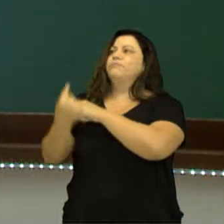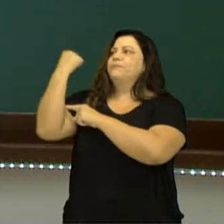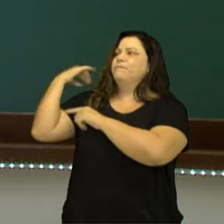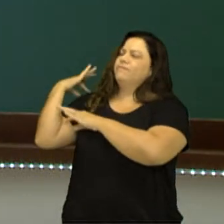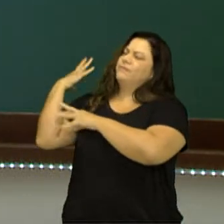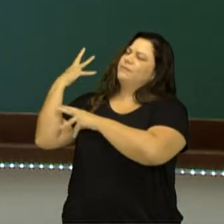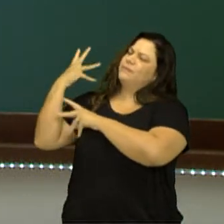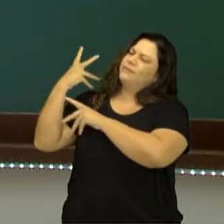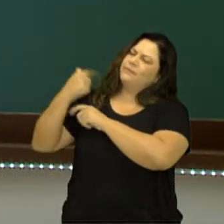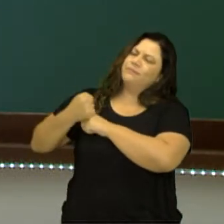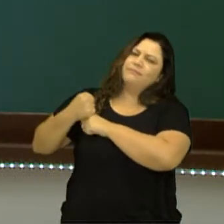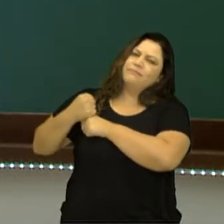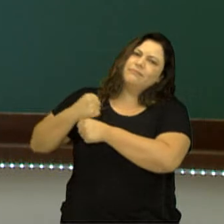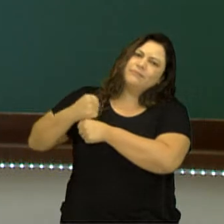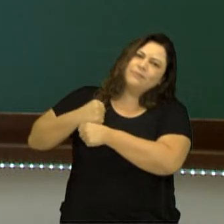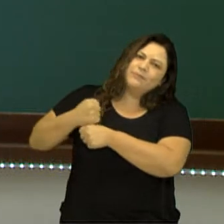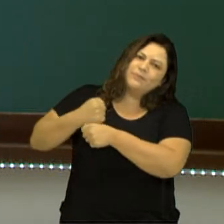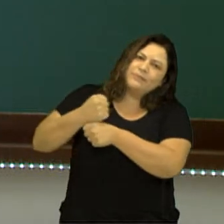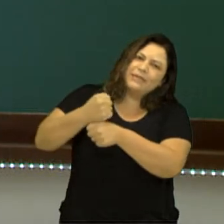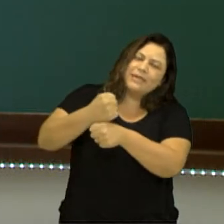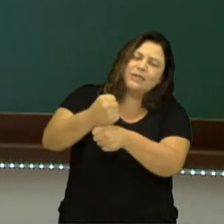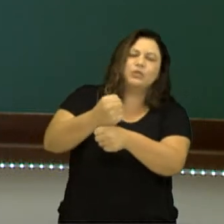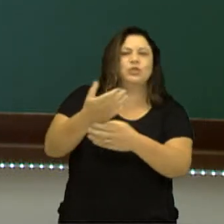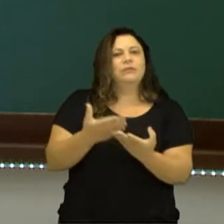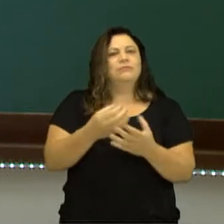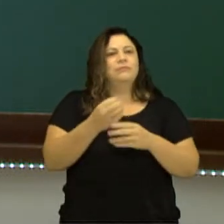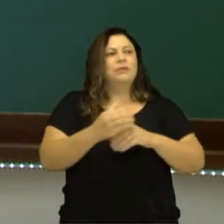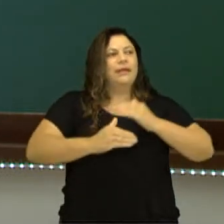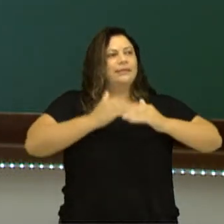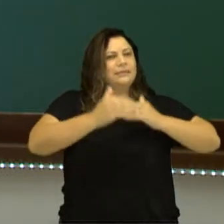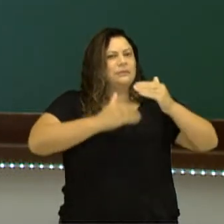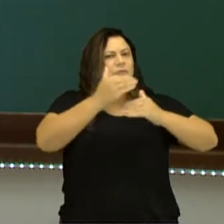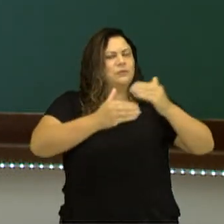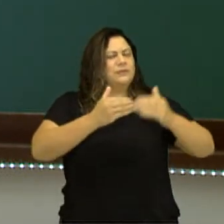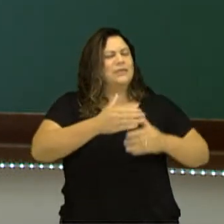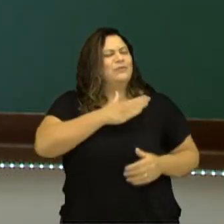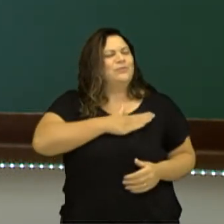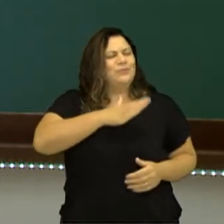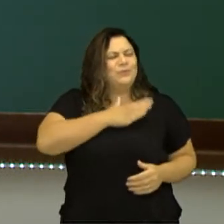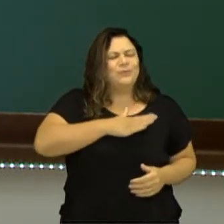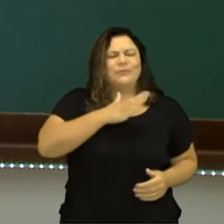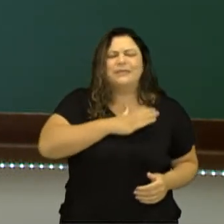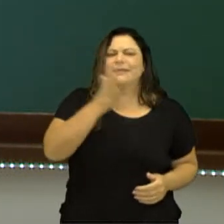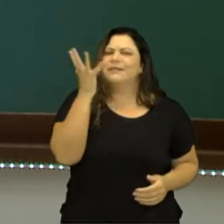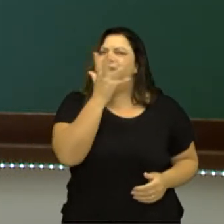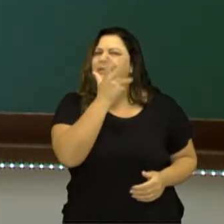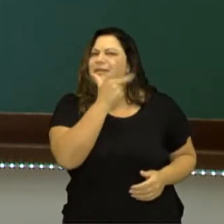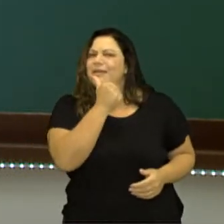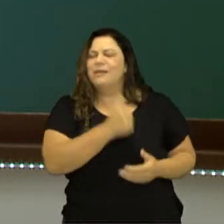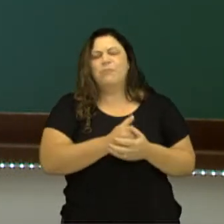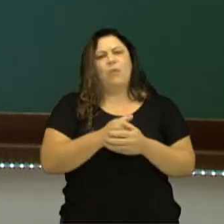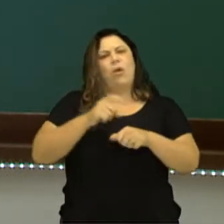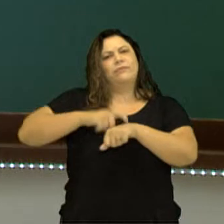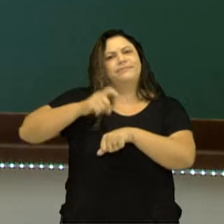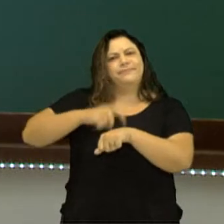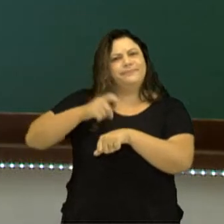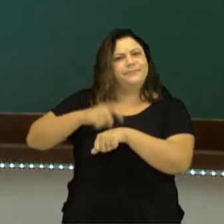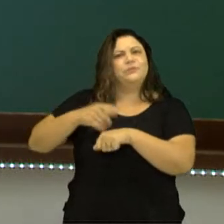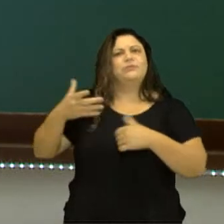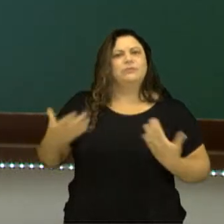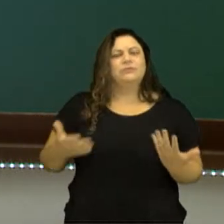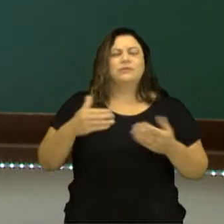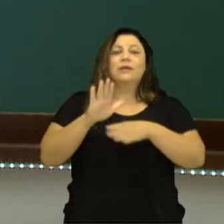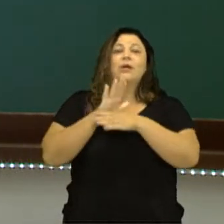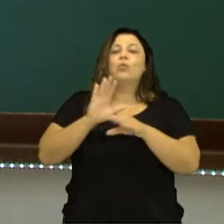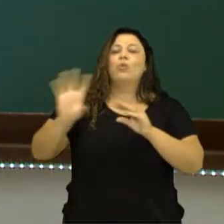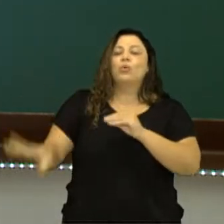processo para a formação das rochas é muito lento, demora muito, muito tempo. Quando há